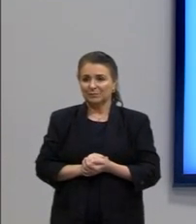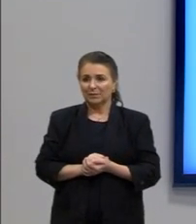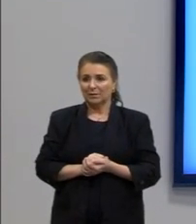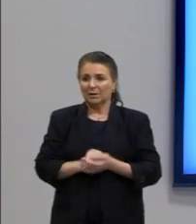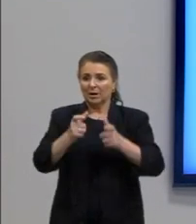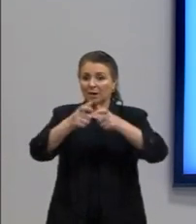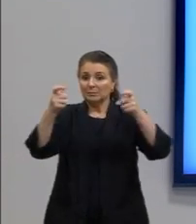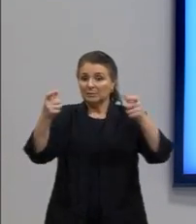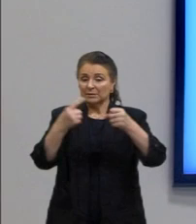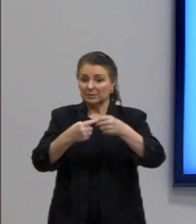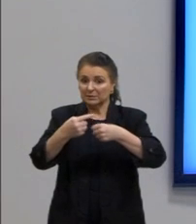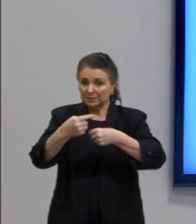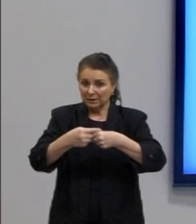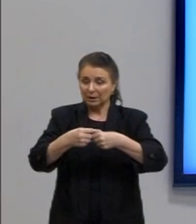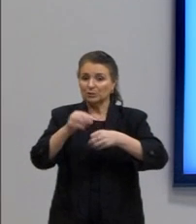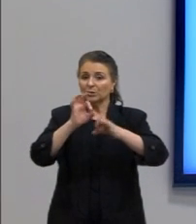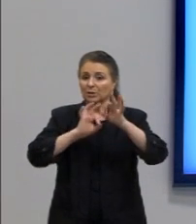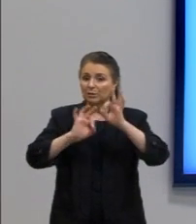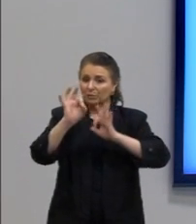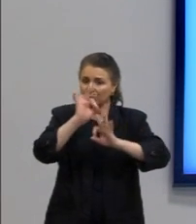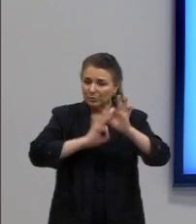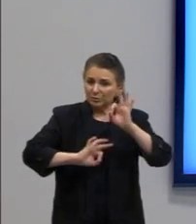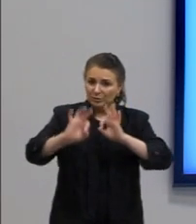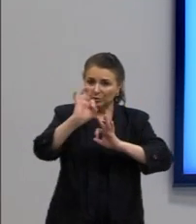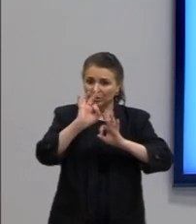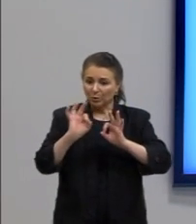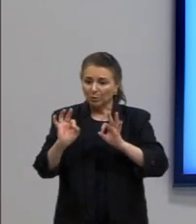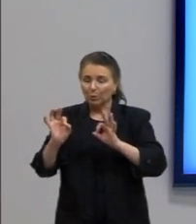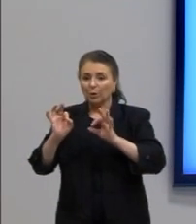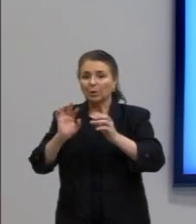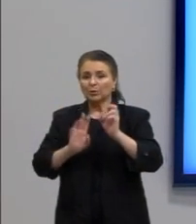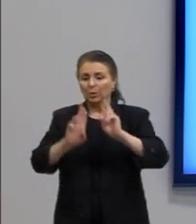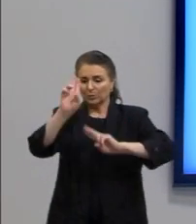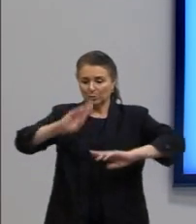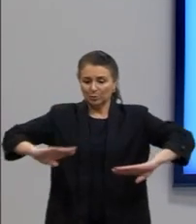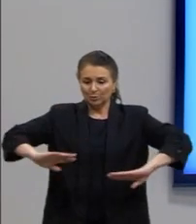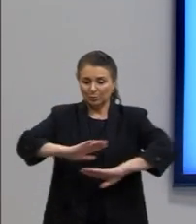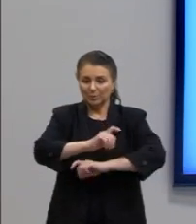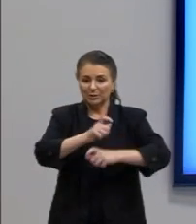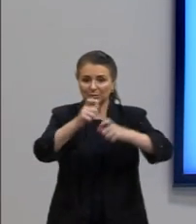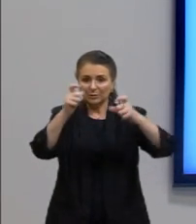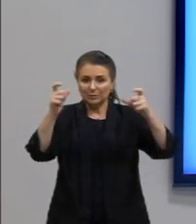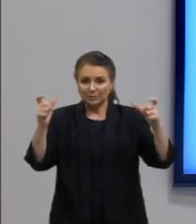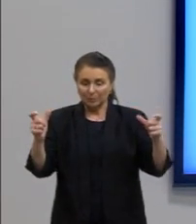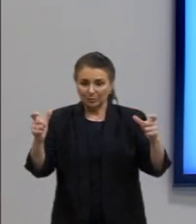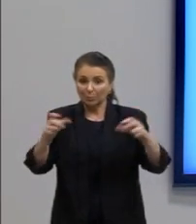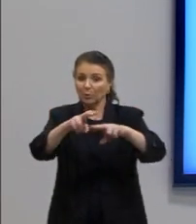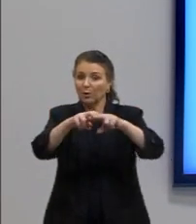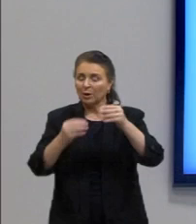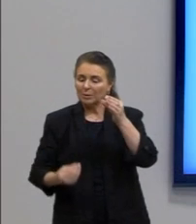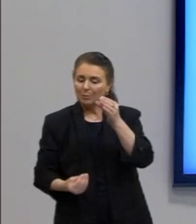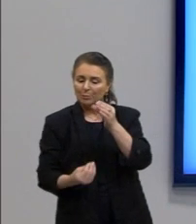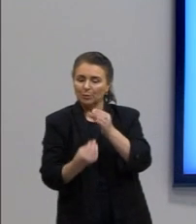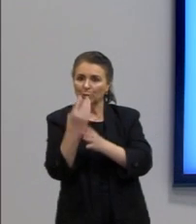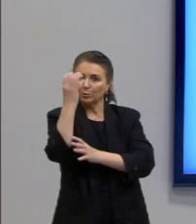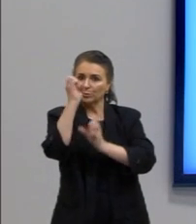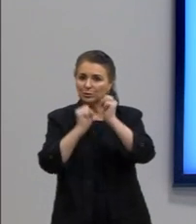expansão das cidades e a formação das aglomerações urbanas do Brasil foram marcadas pela produção industrial e pela